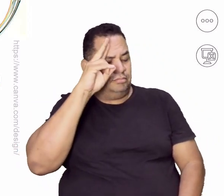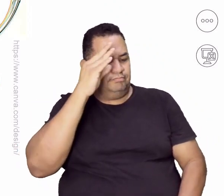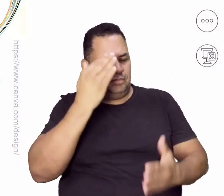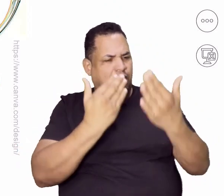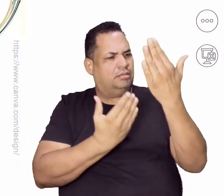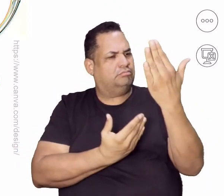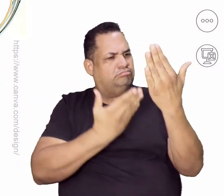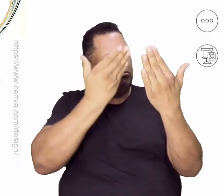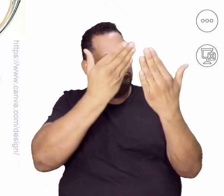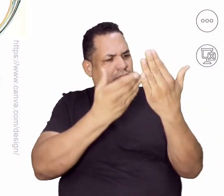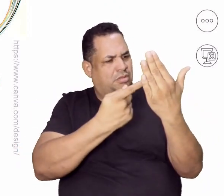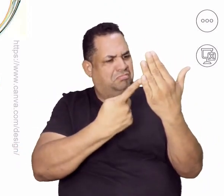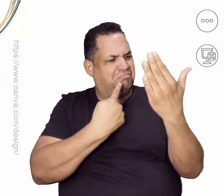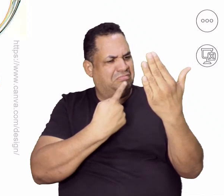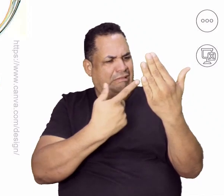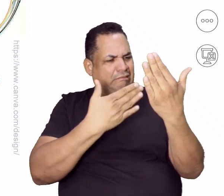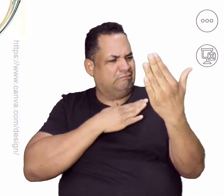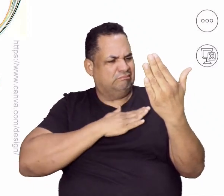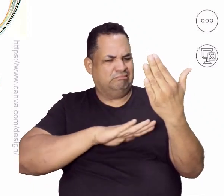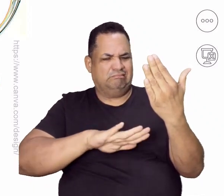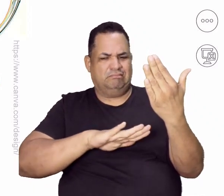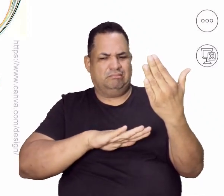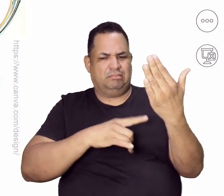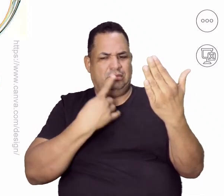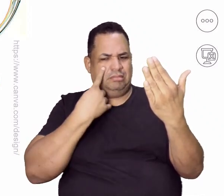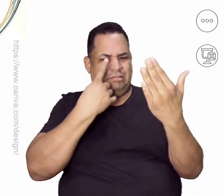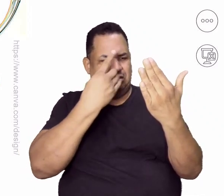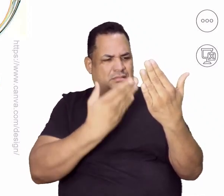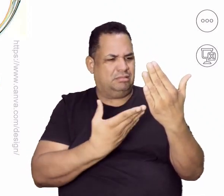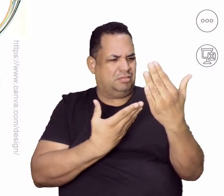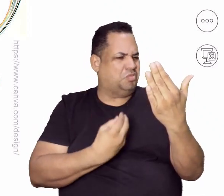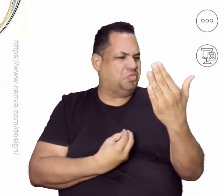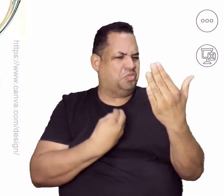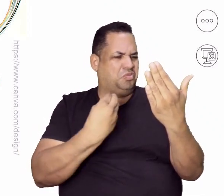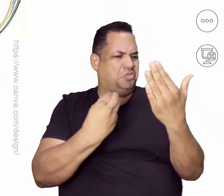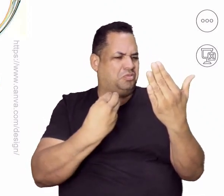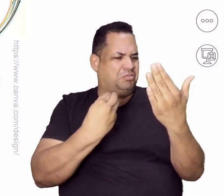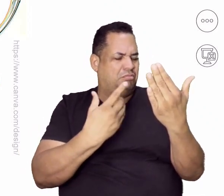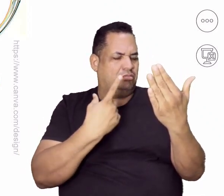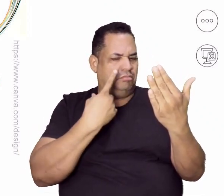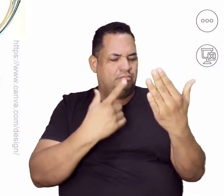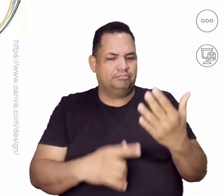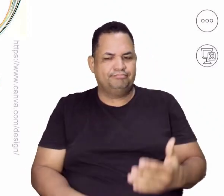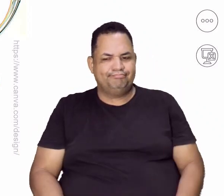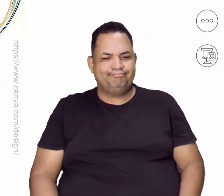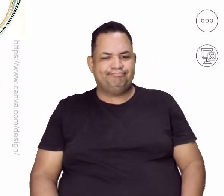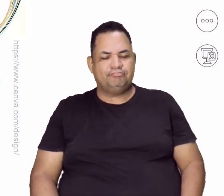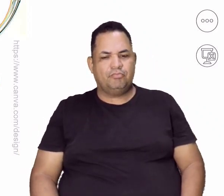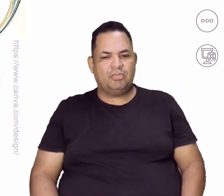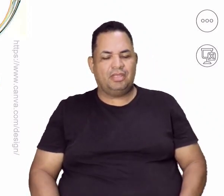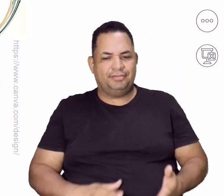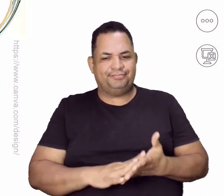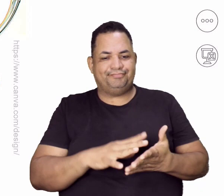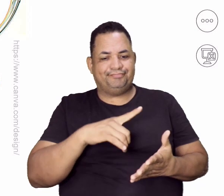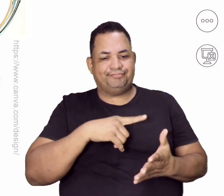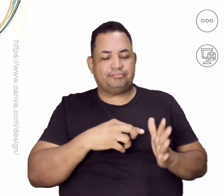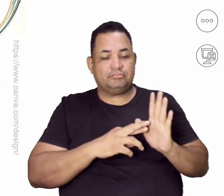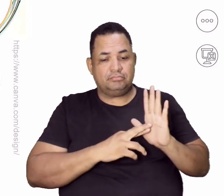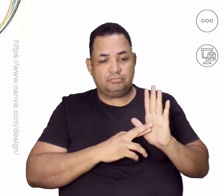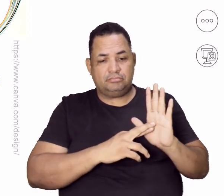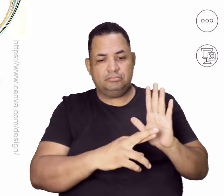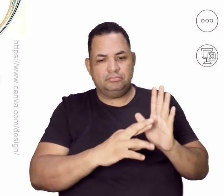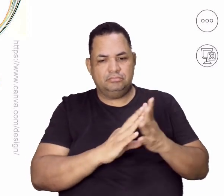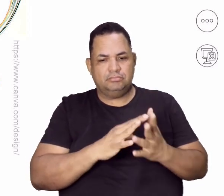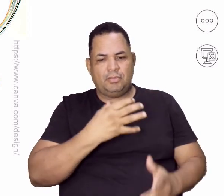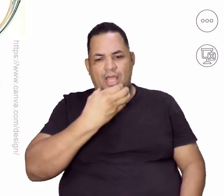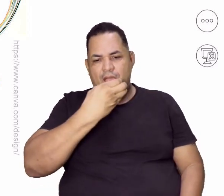ver como você gostaria? Às vezes ver demais e às vezes ver de menos. E aí eu trago essa representação aqui da